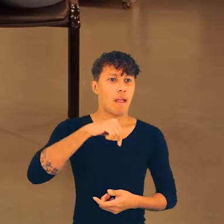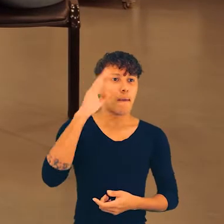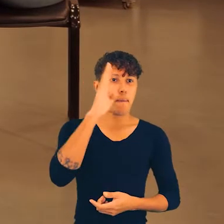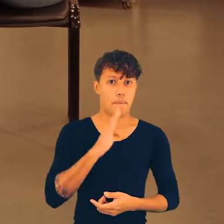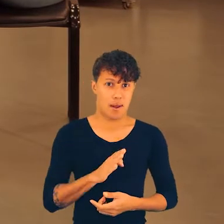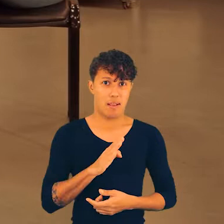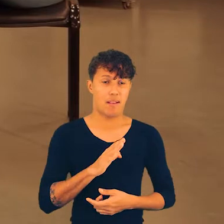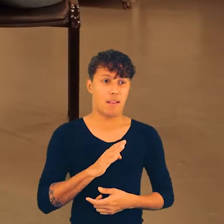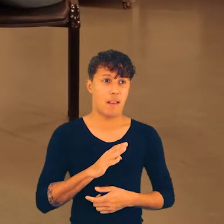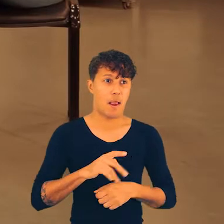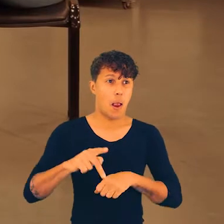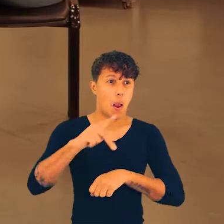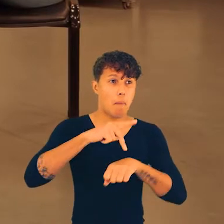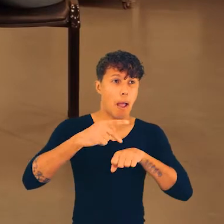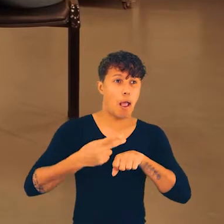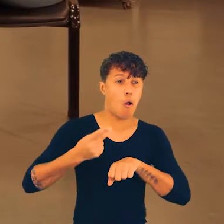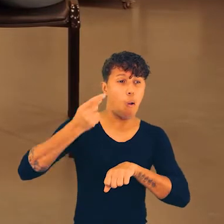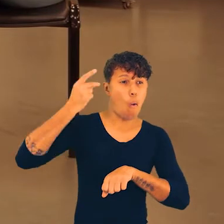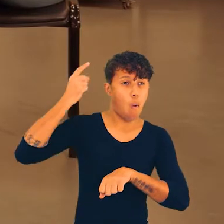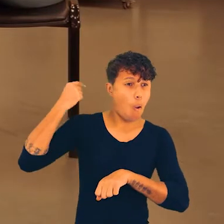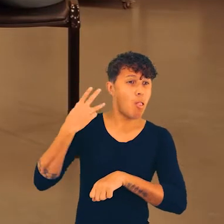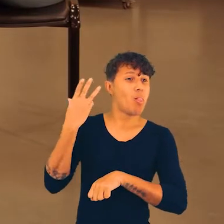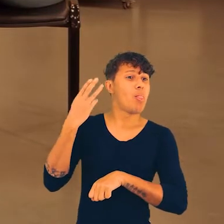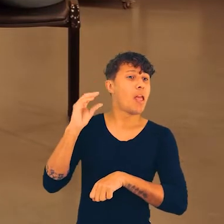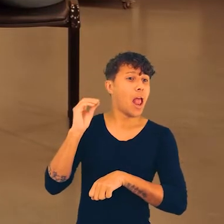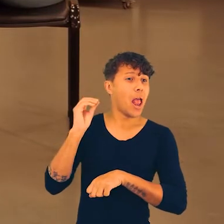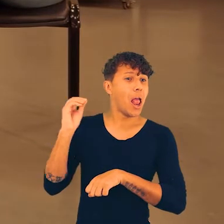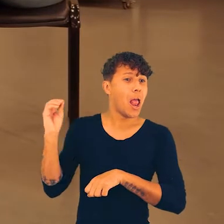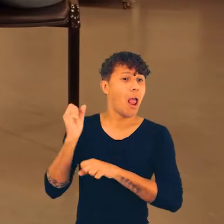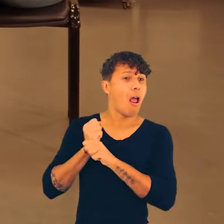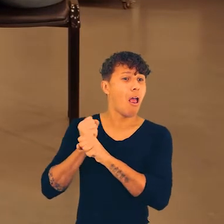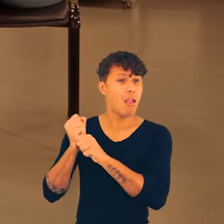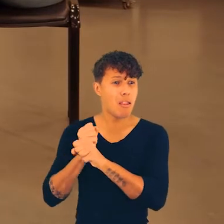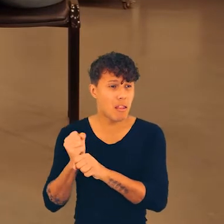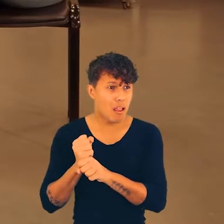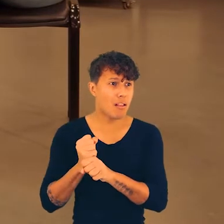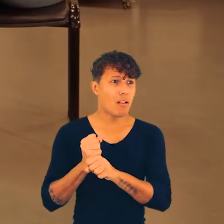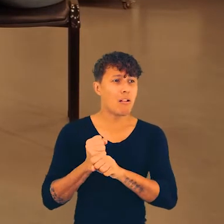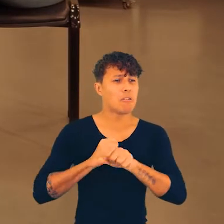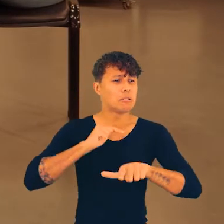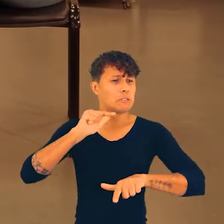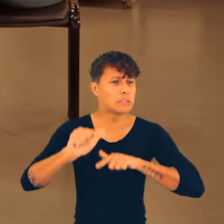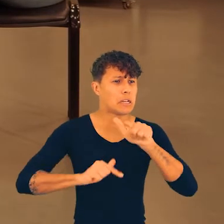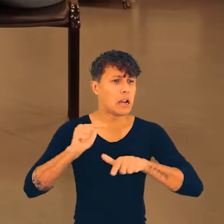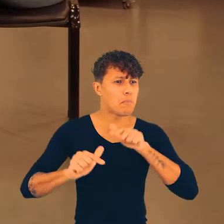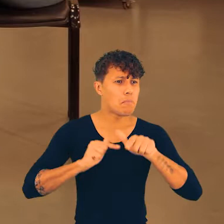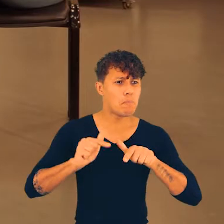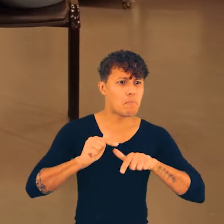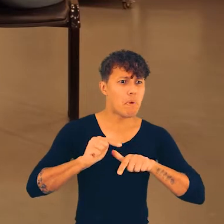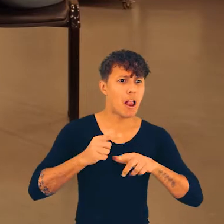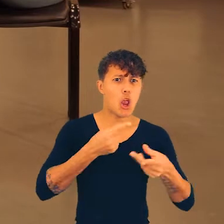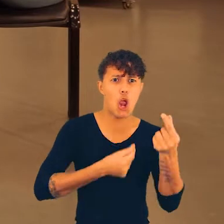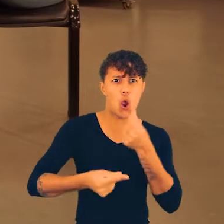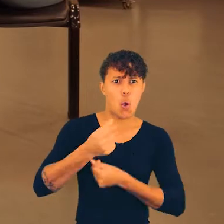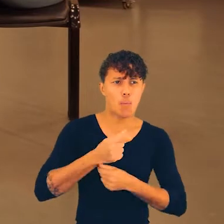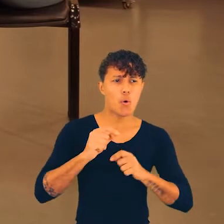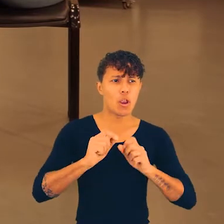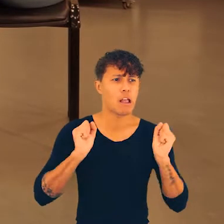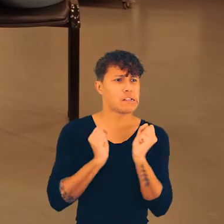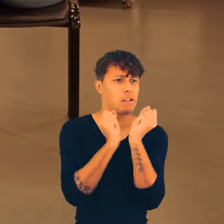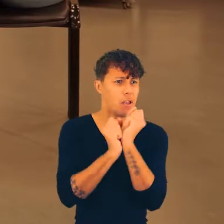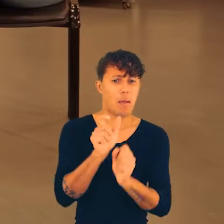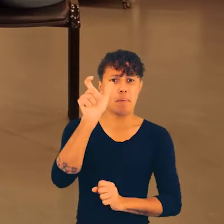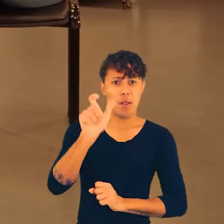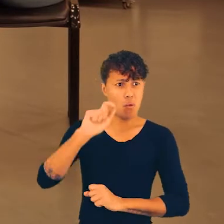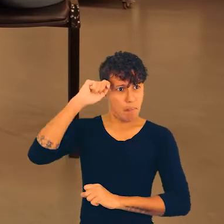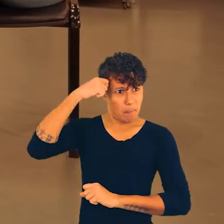O Brasil foi um país que por mais de 300 anos teve como regime de produção econômica a escravização de corpos de